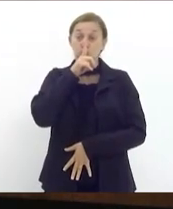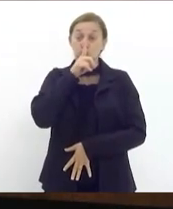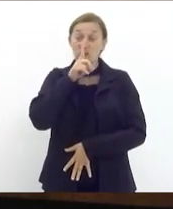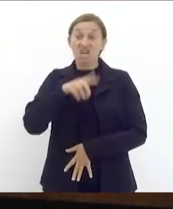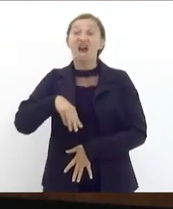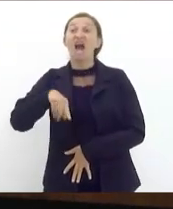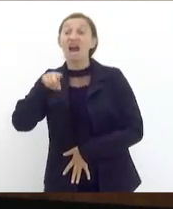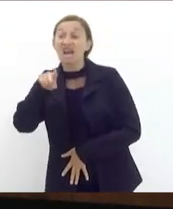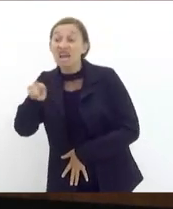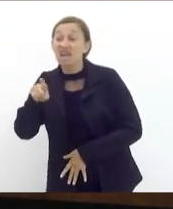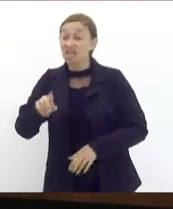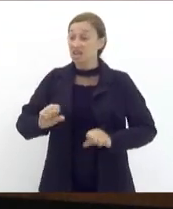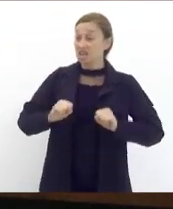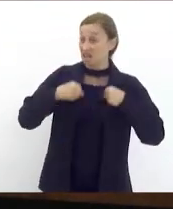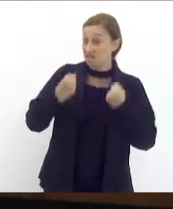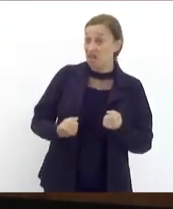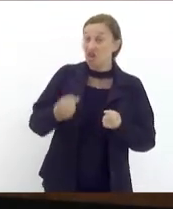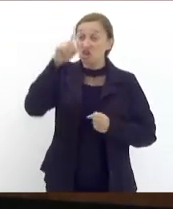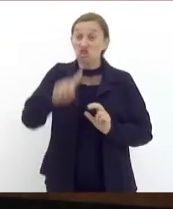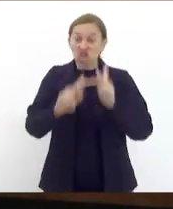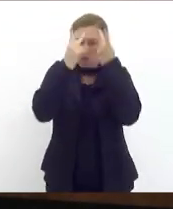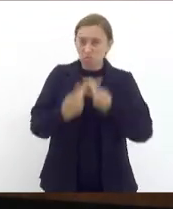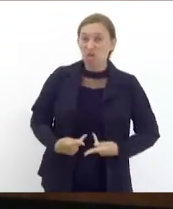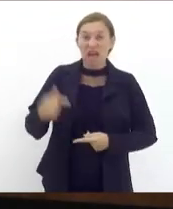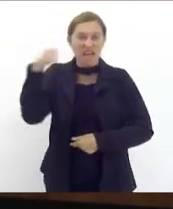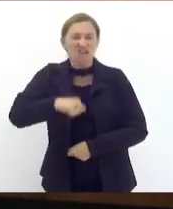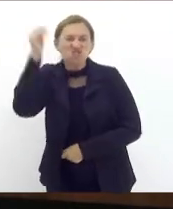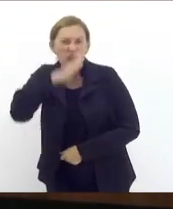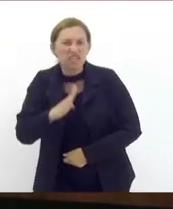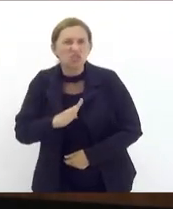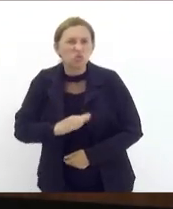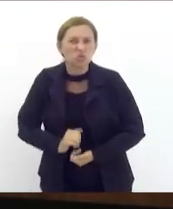dizem defensores dos direitos humanos aqui no Brasil